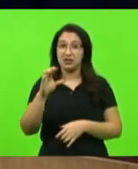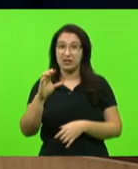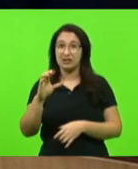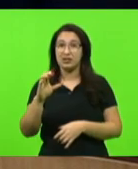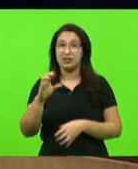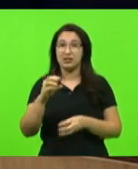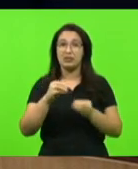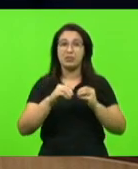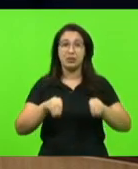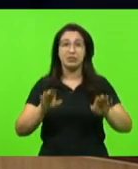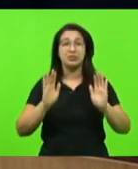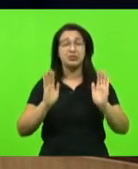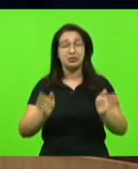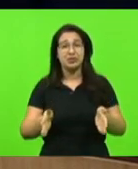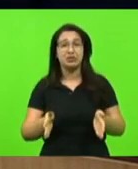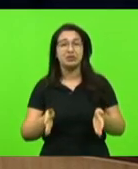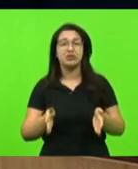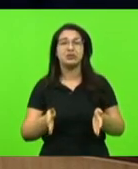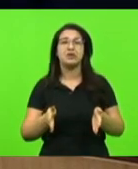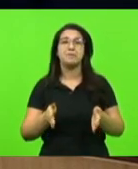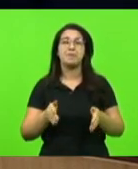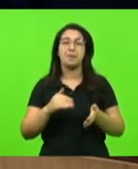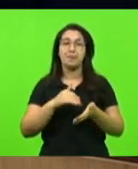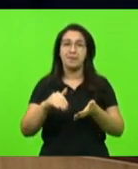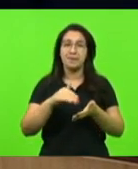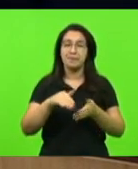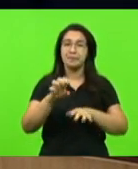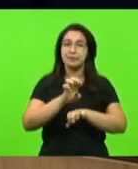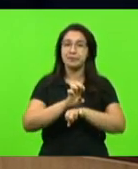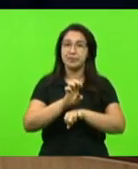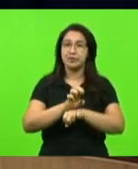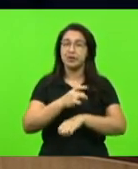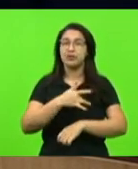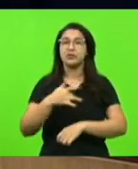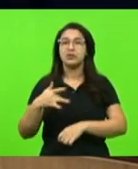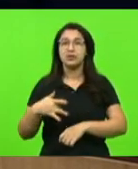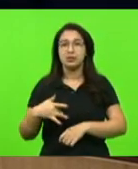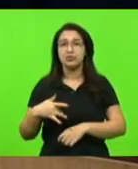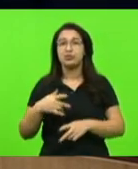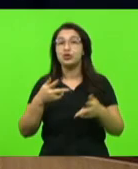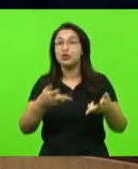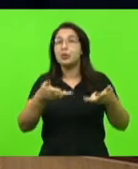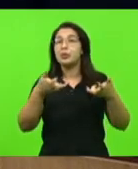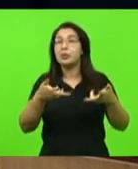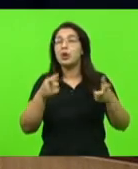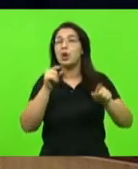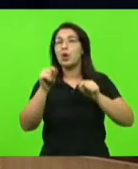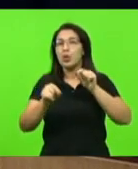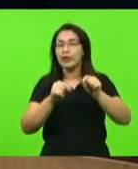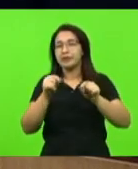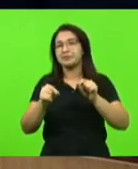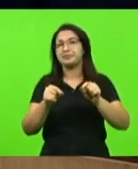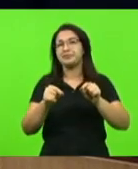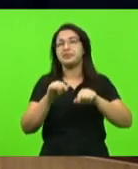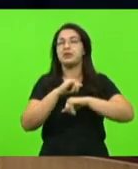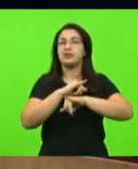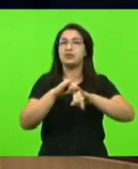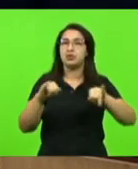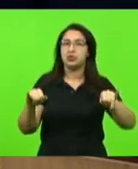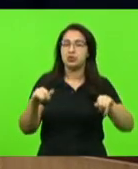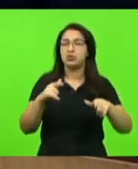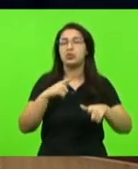A SES, Secretaria de Estado da Saúde, reconheceu em nota o problema